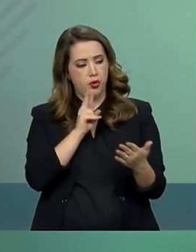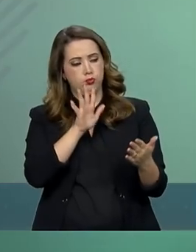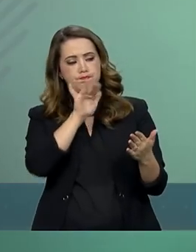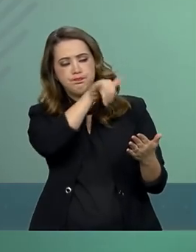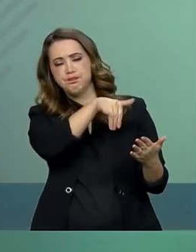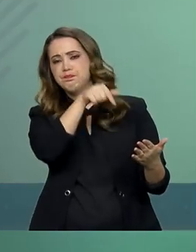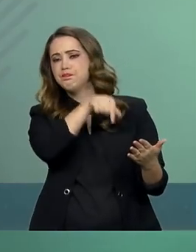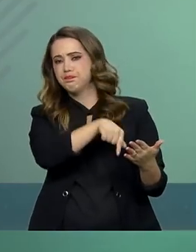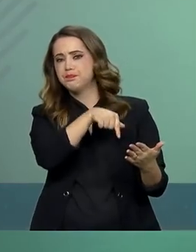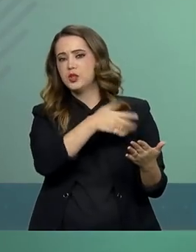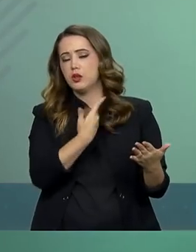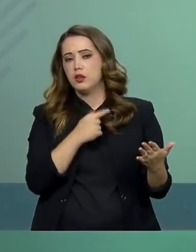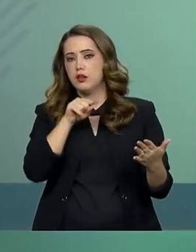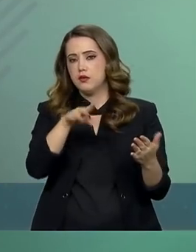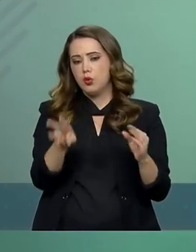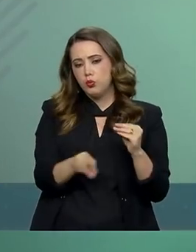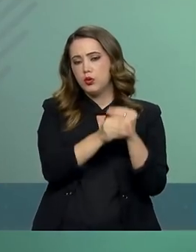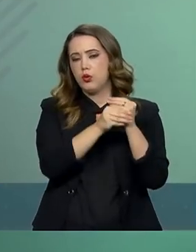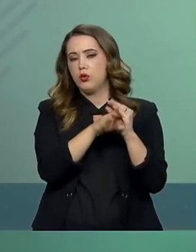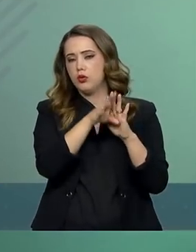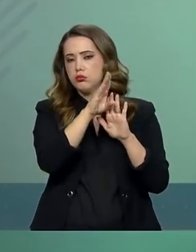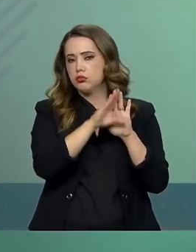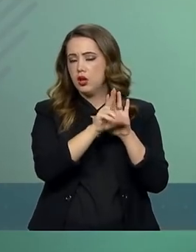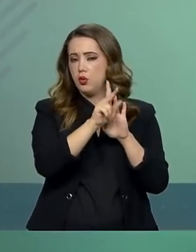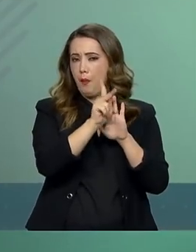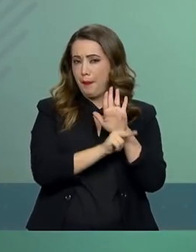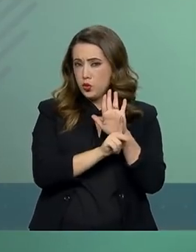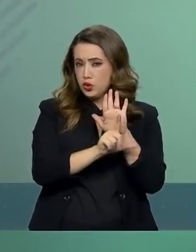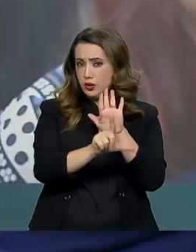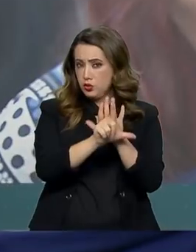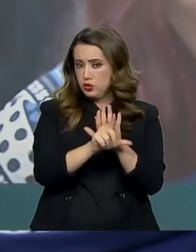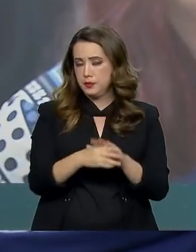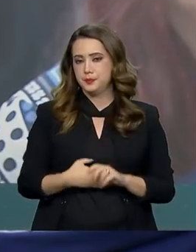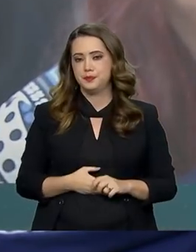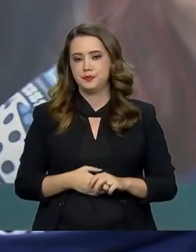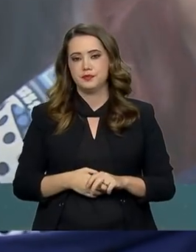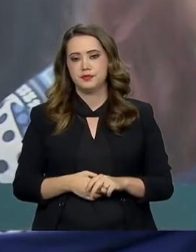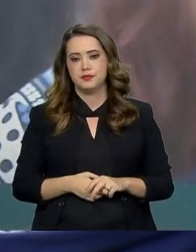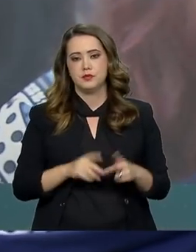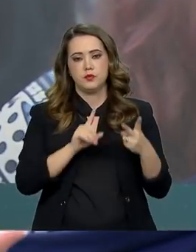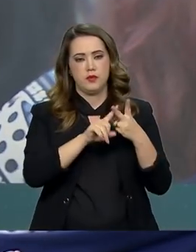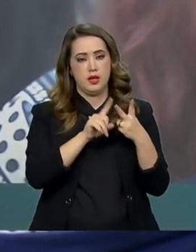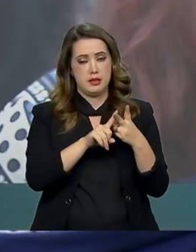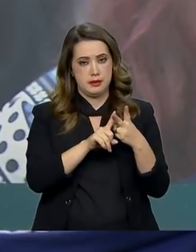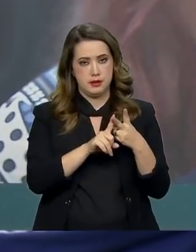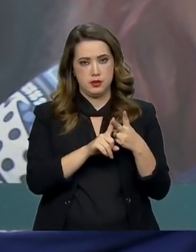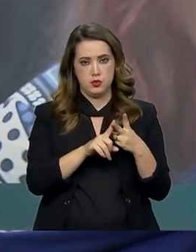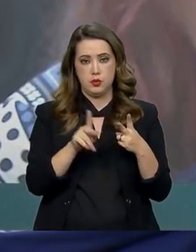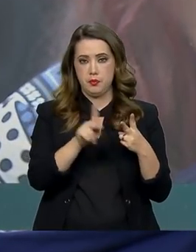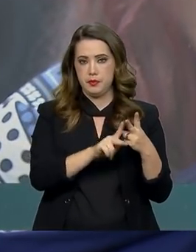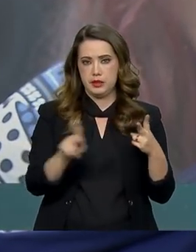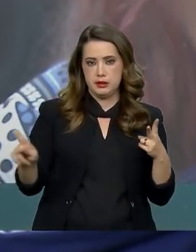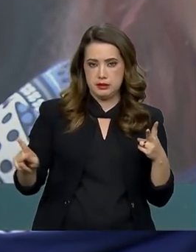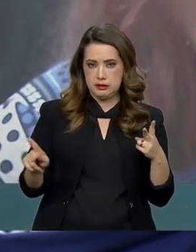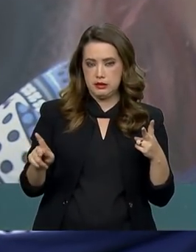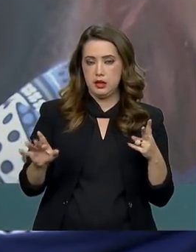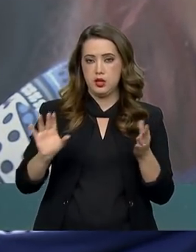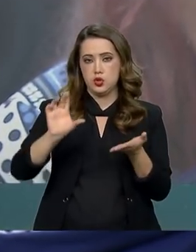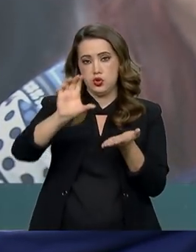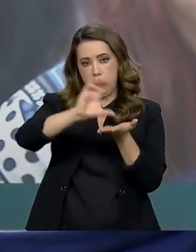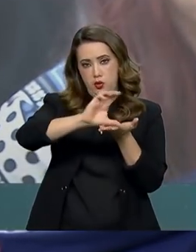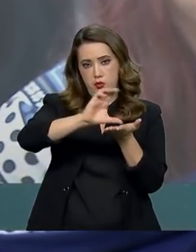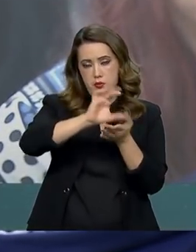consignados no projeto do presidente. A segunda era sobre a colocação do presidente da Comissão Especial,